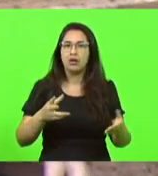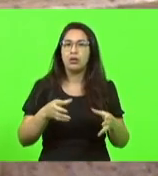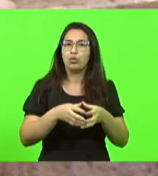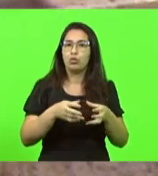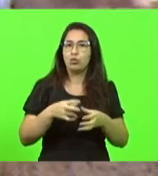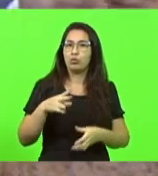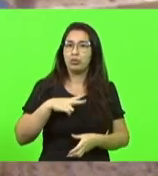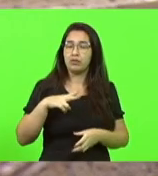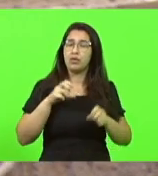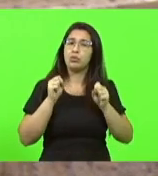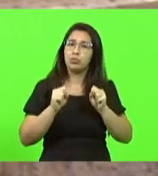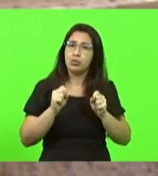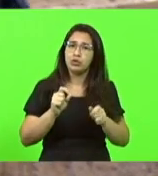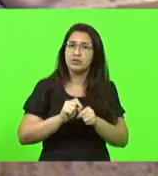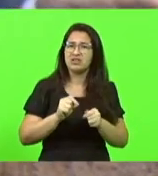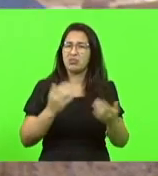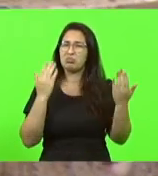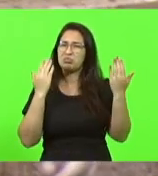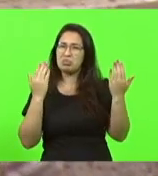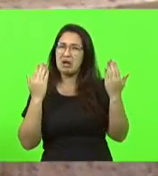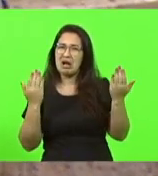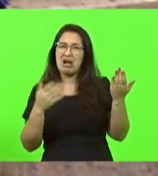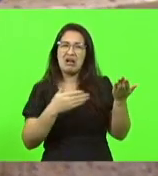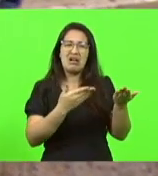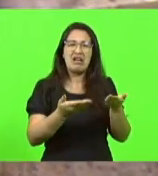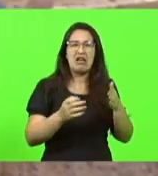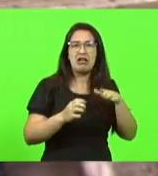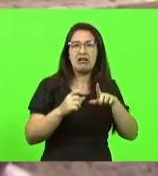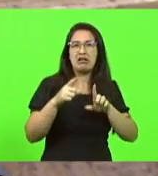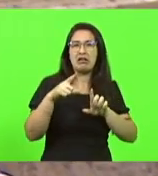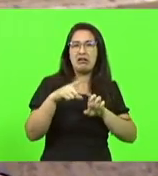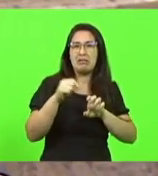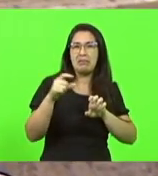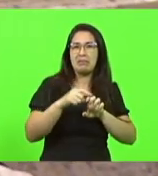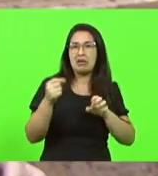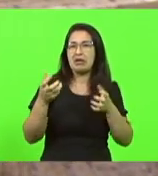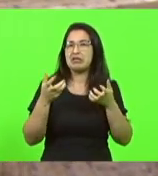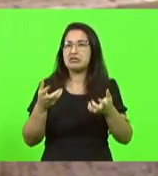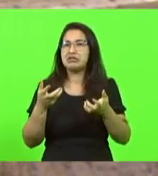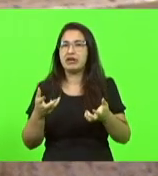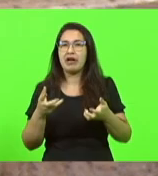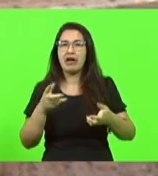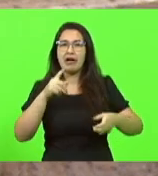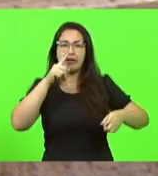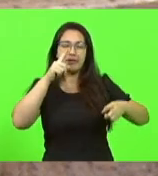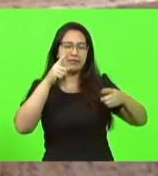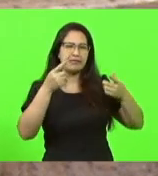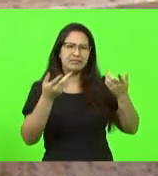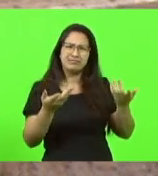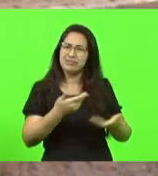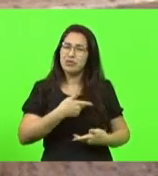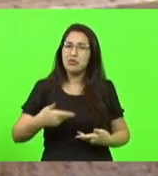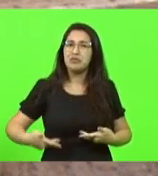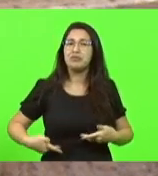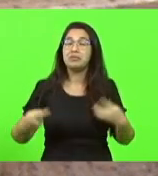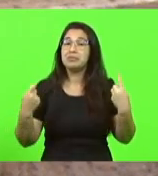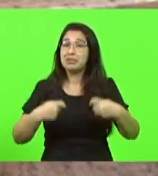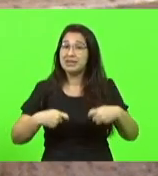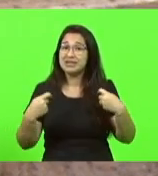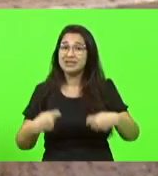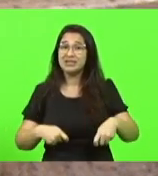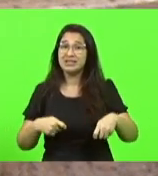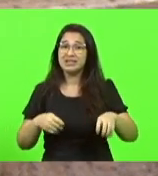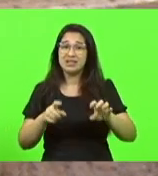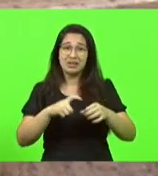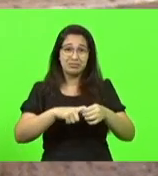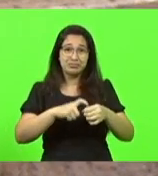essa época de desconfiança de quem empreende, de quem quer fazer. E o governo tem que largar essa mão de querer tocar em tudo, essa mão